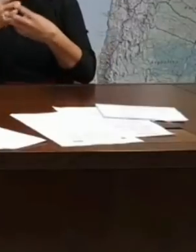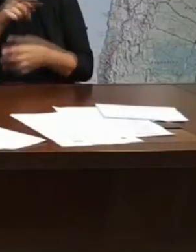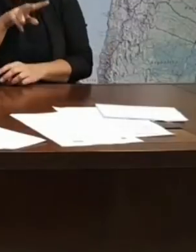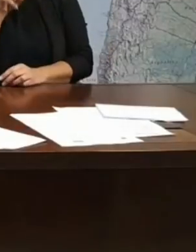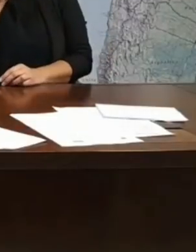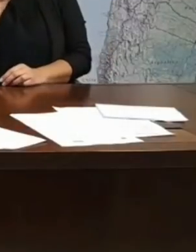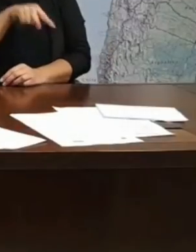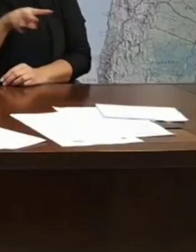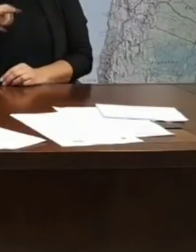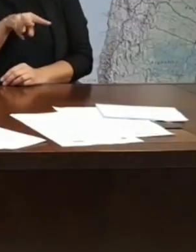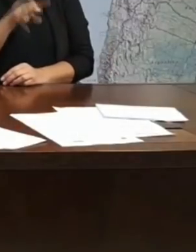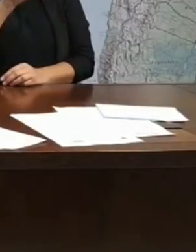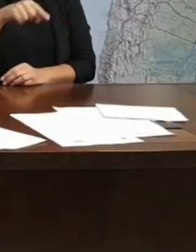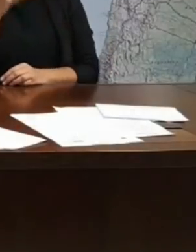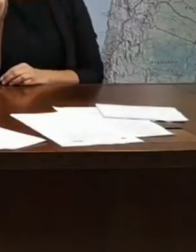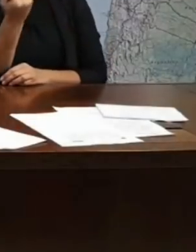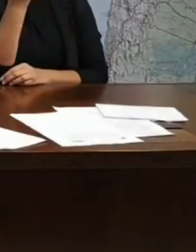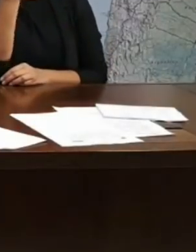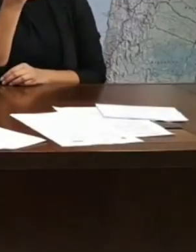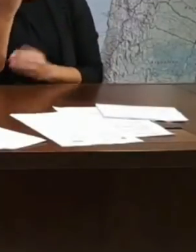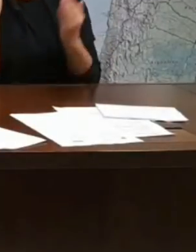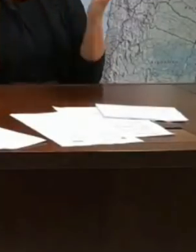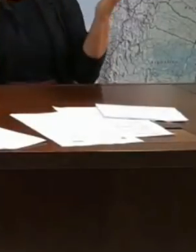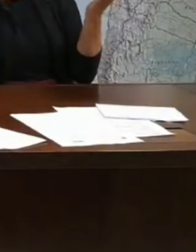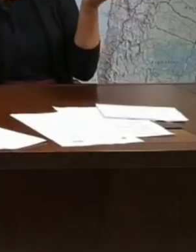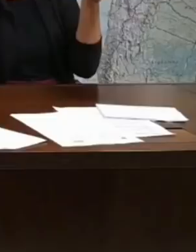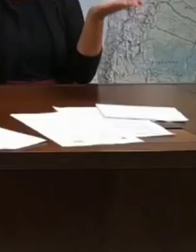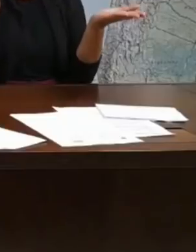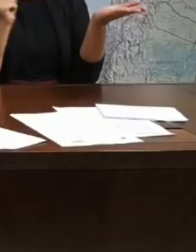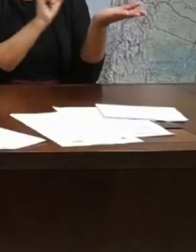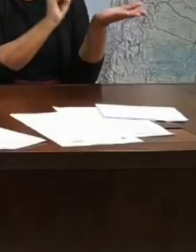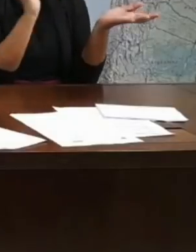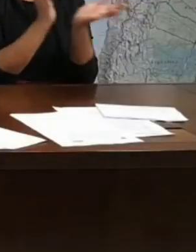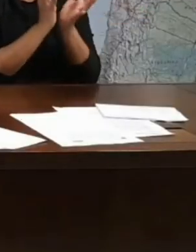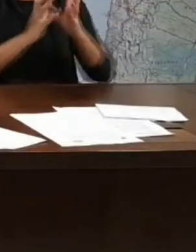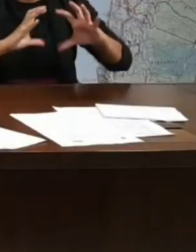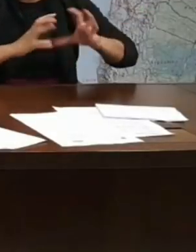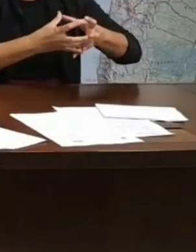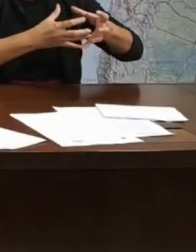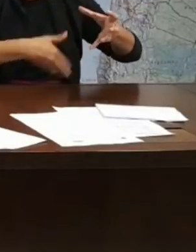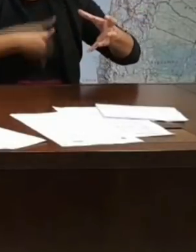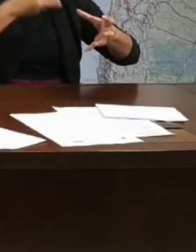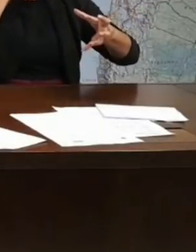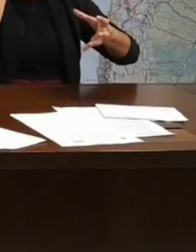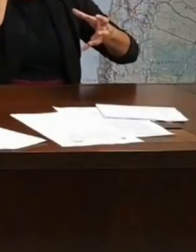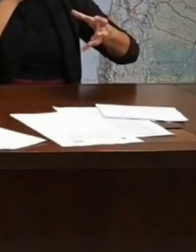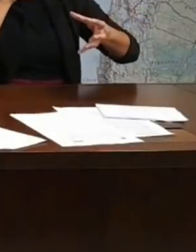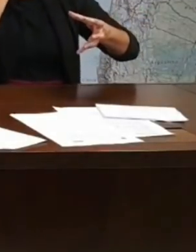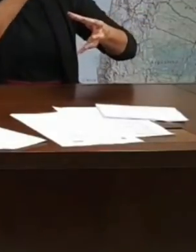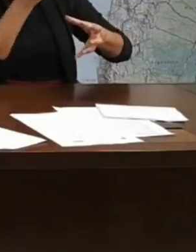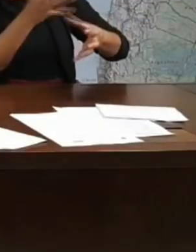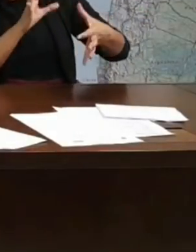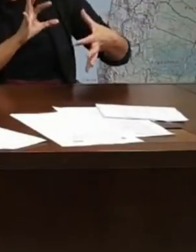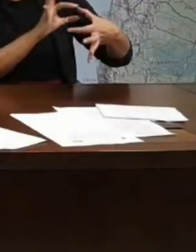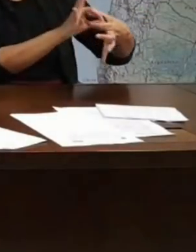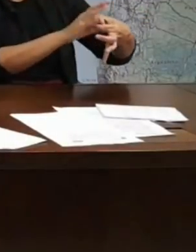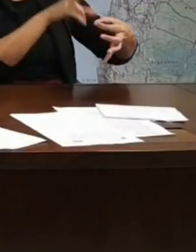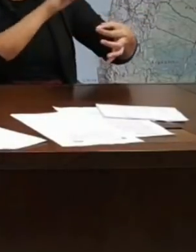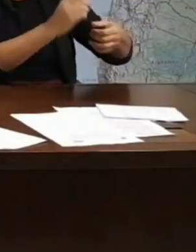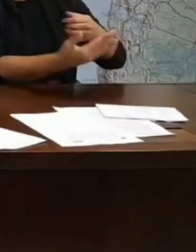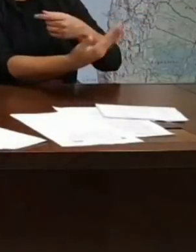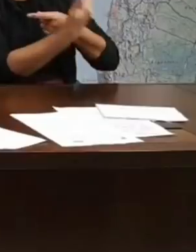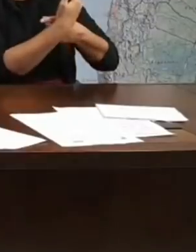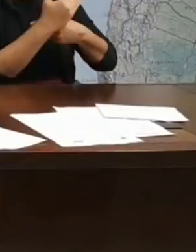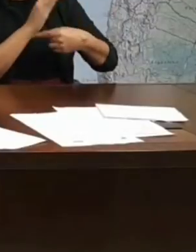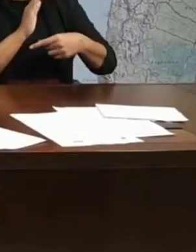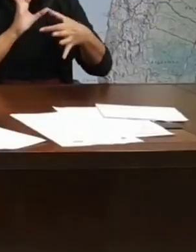uma balança comercial com a comunidade árabe que nos interessa muito manter. Eles são nossos parceiros